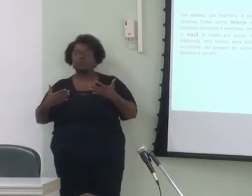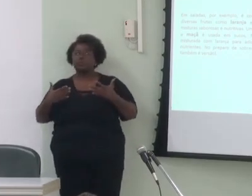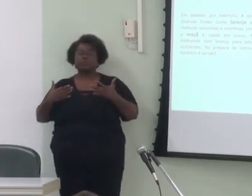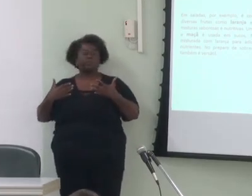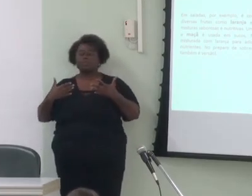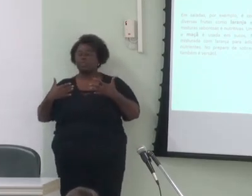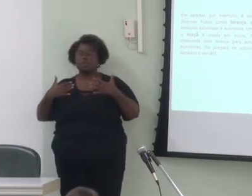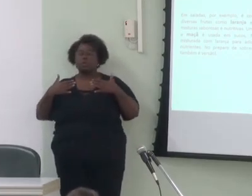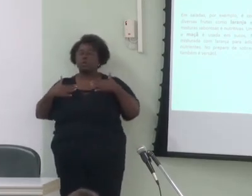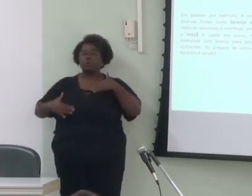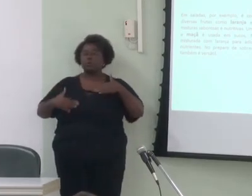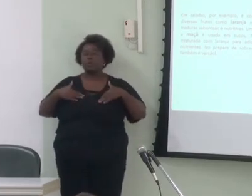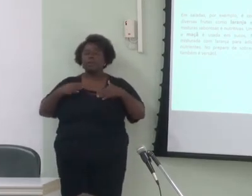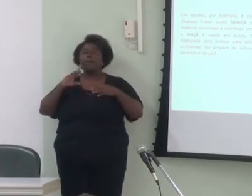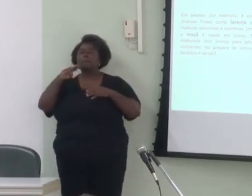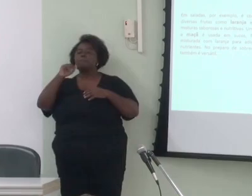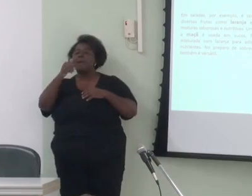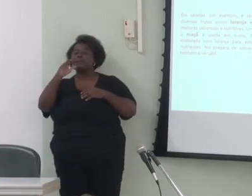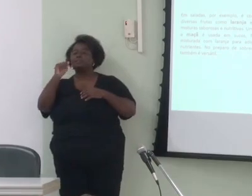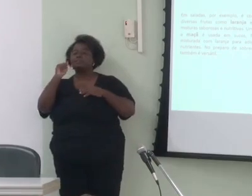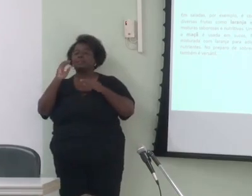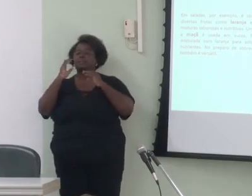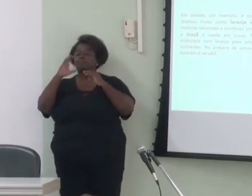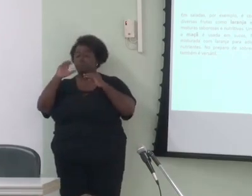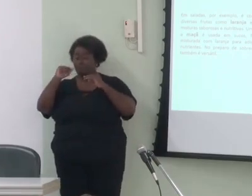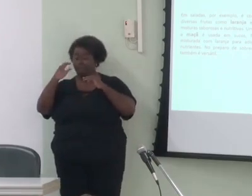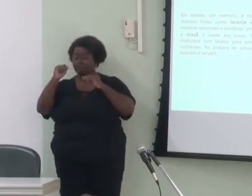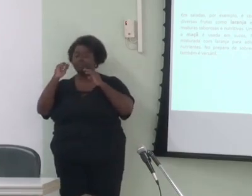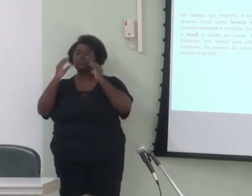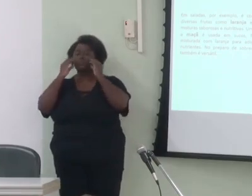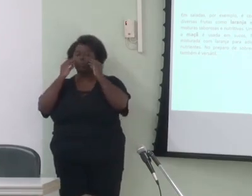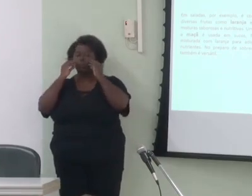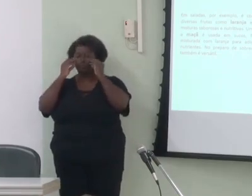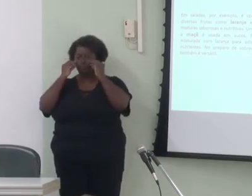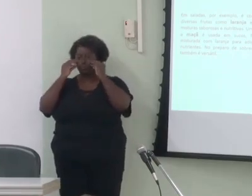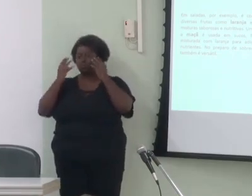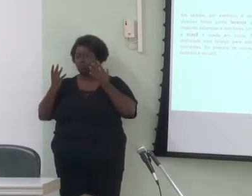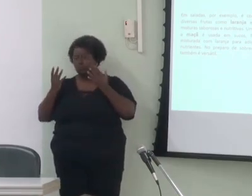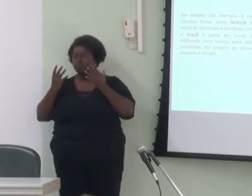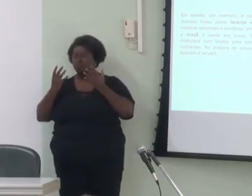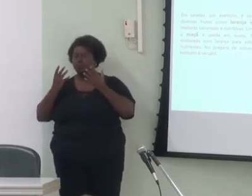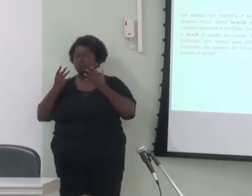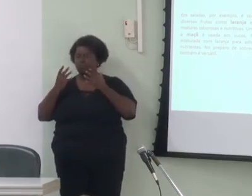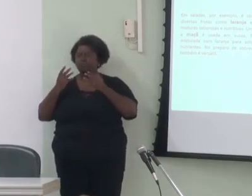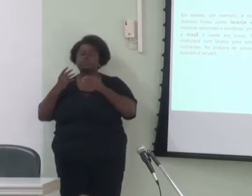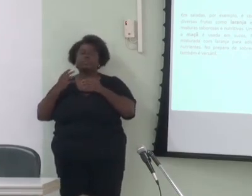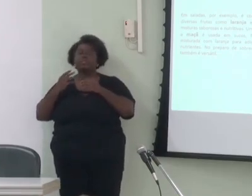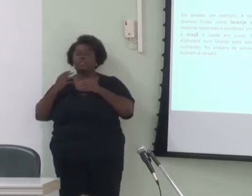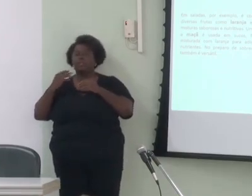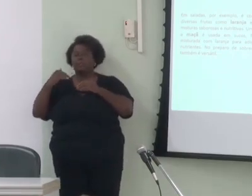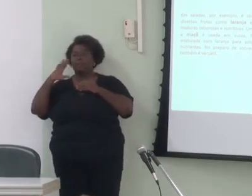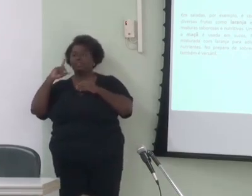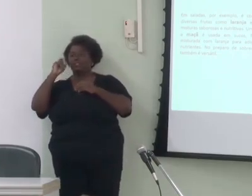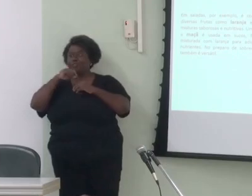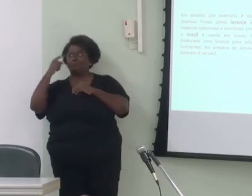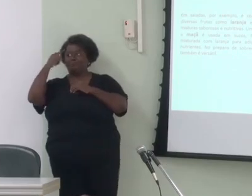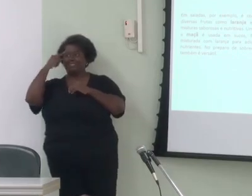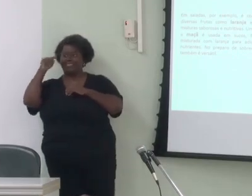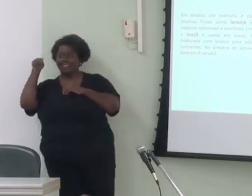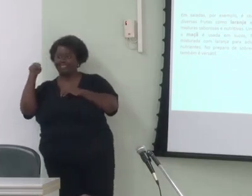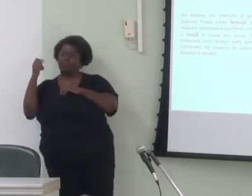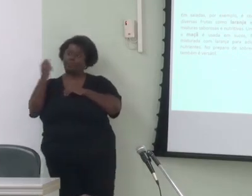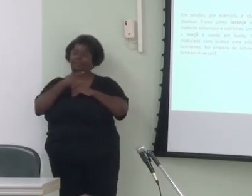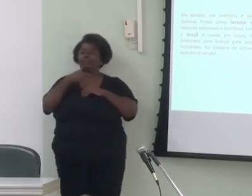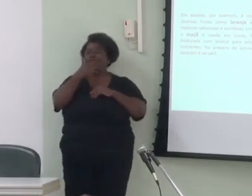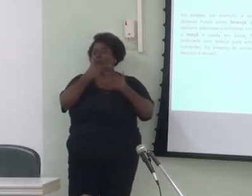partes do corpo maçã do rosto isso porque construções que estão intimamente relacionadas entre si ou seja intimamente ligadas